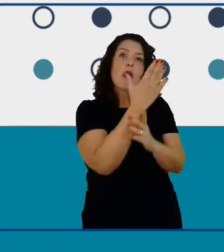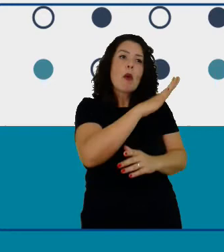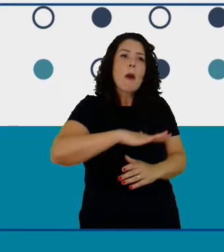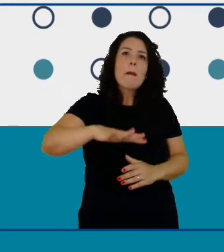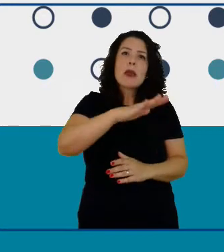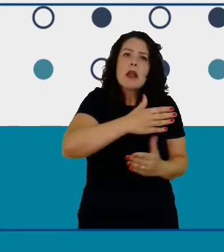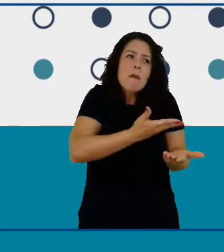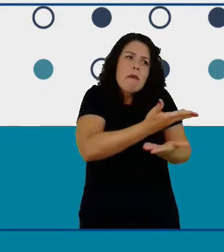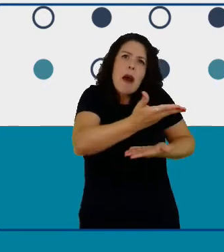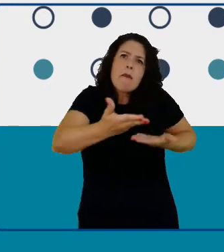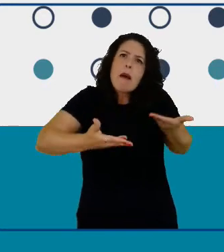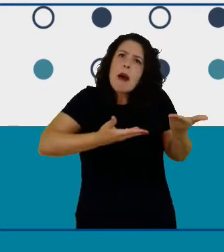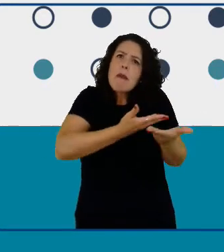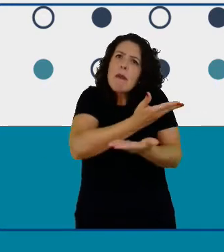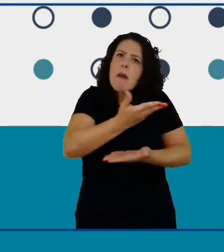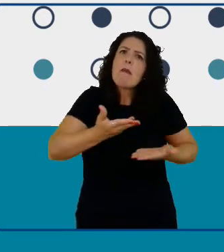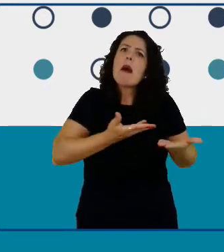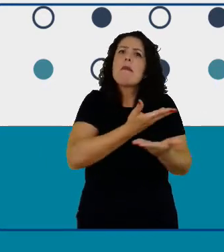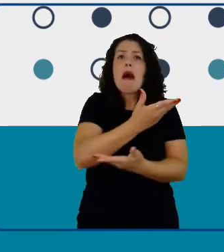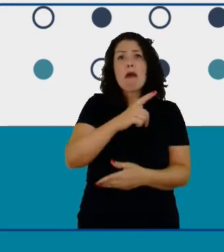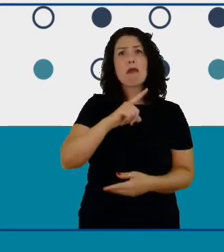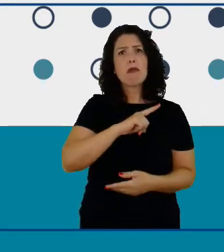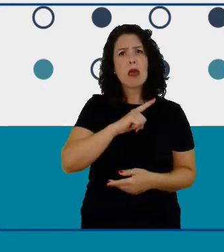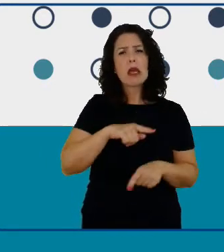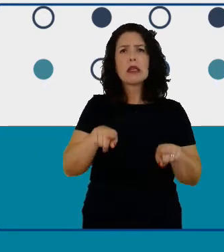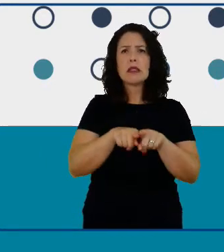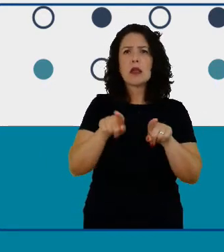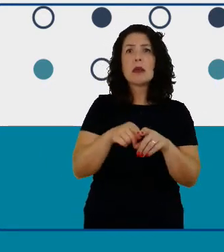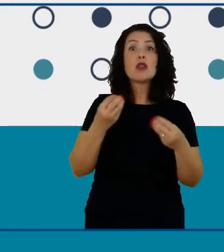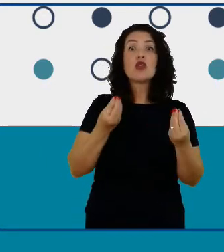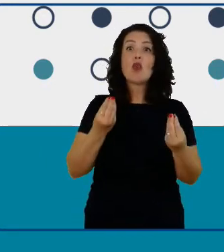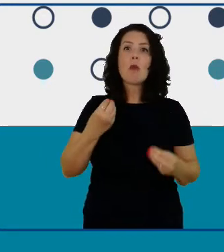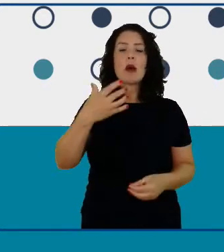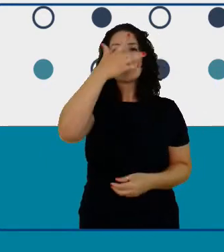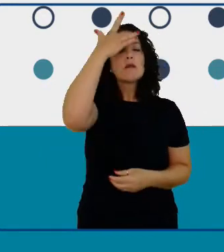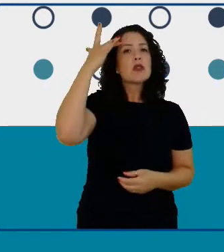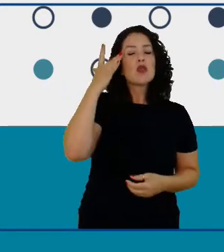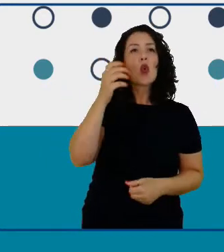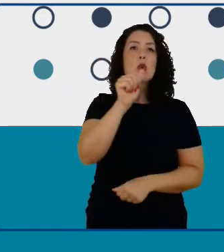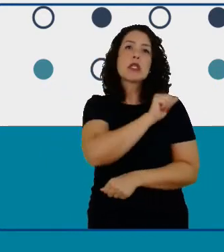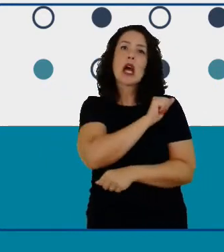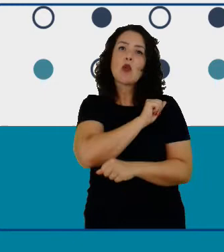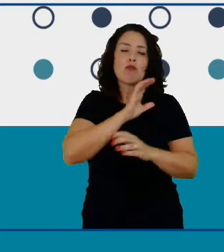das escolas falam também sobre motivação para os alunos